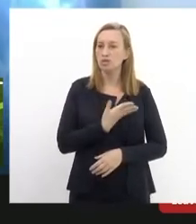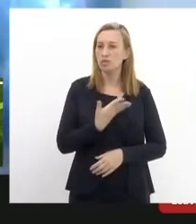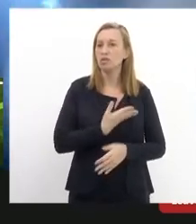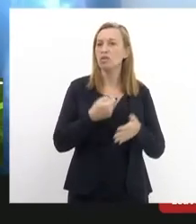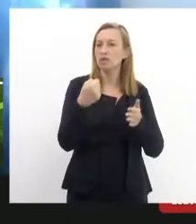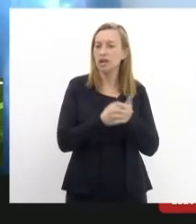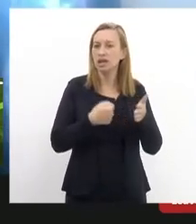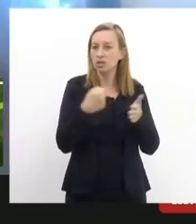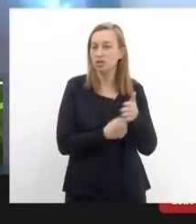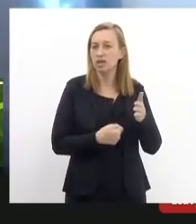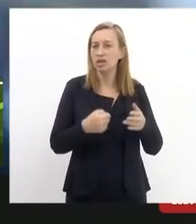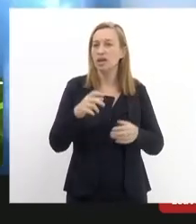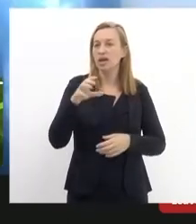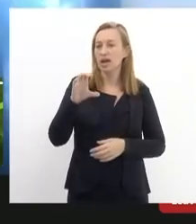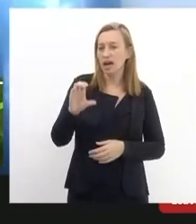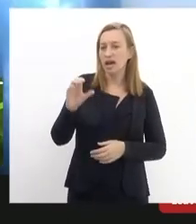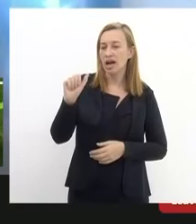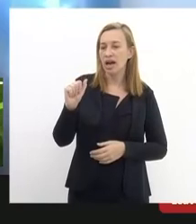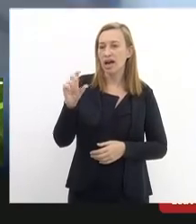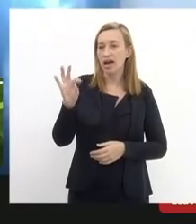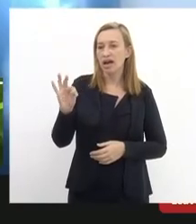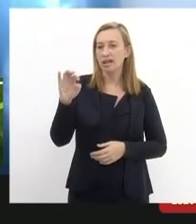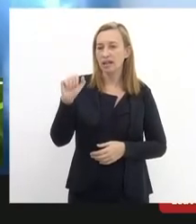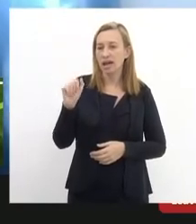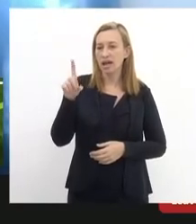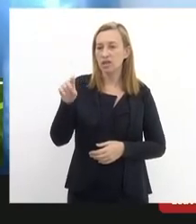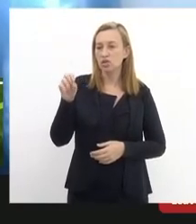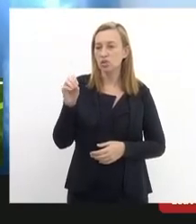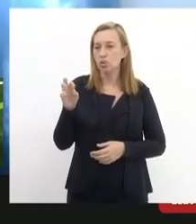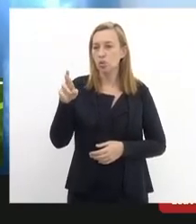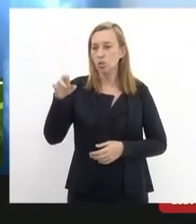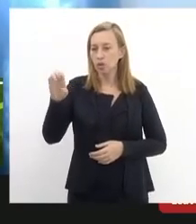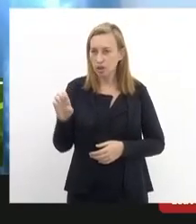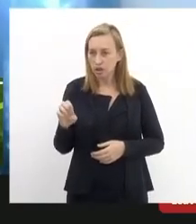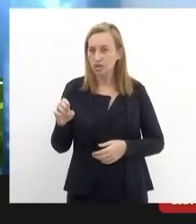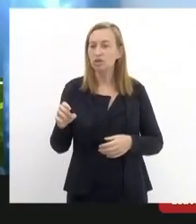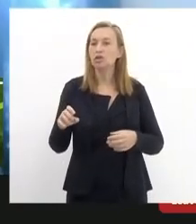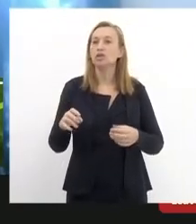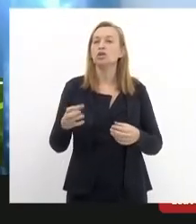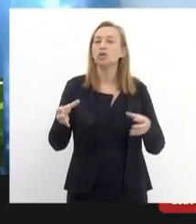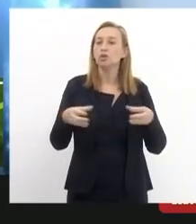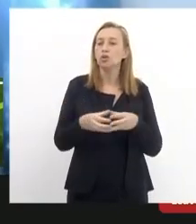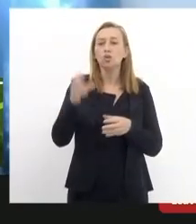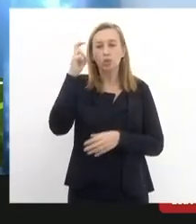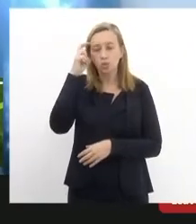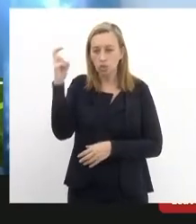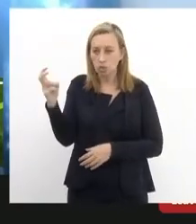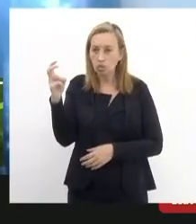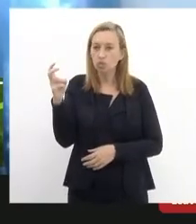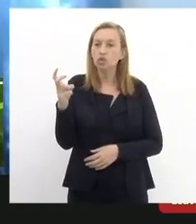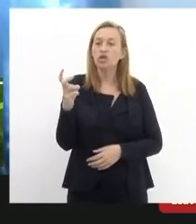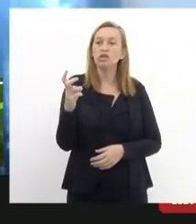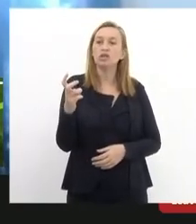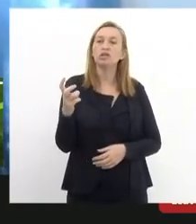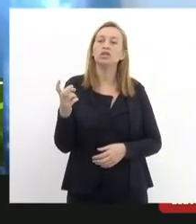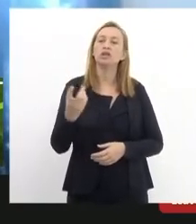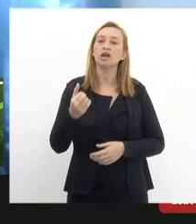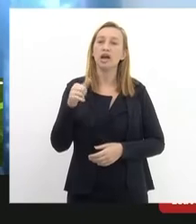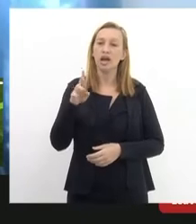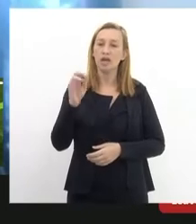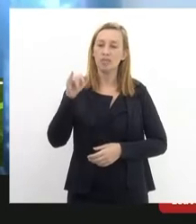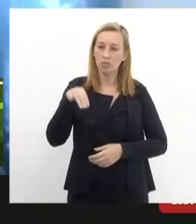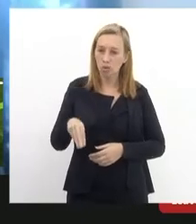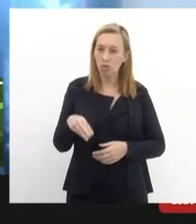luta dos catadores da luta da cultura da luta da liberdade religiosa grande companheiro Reimão